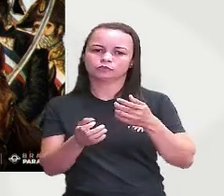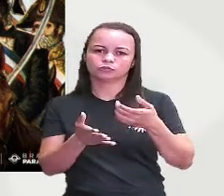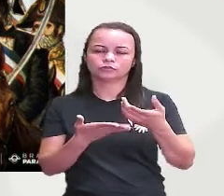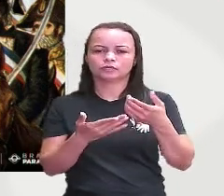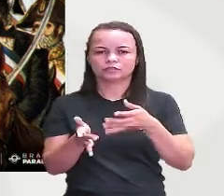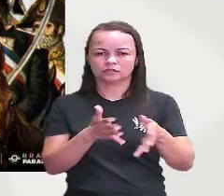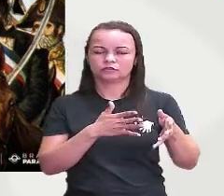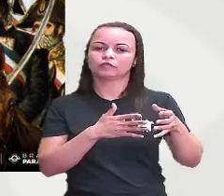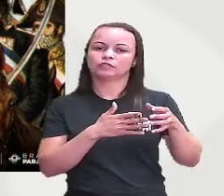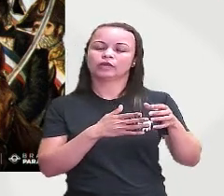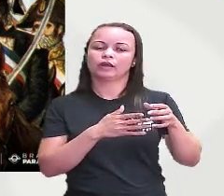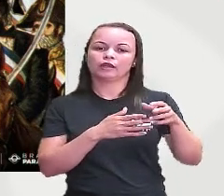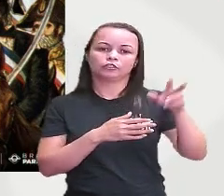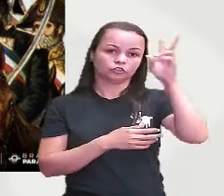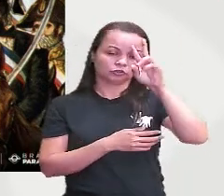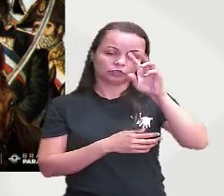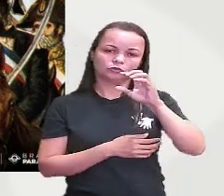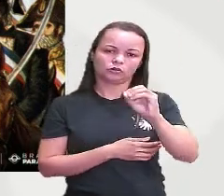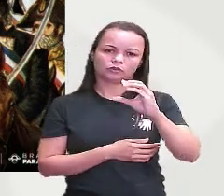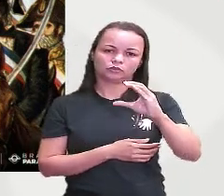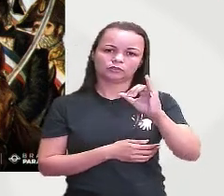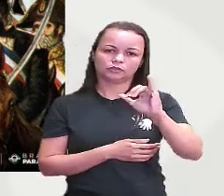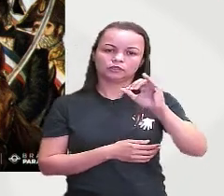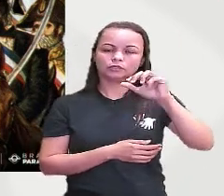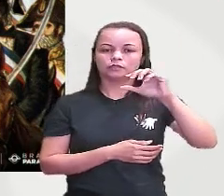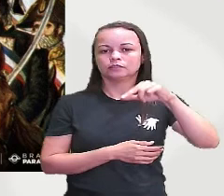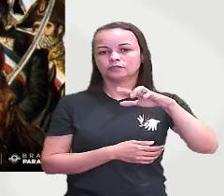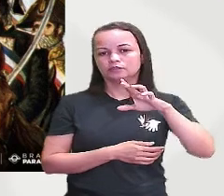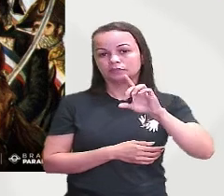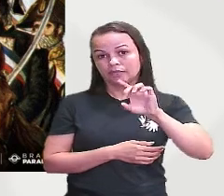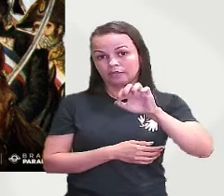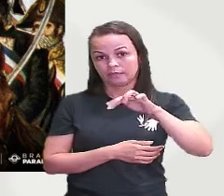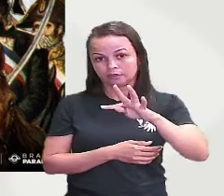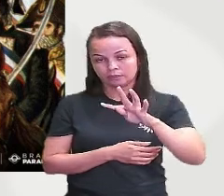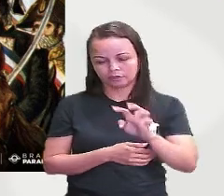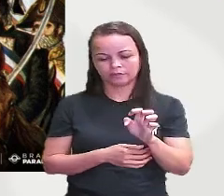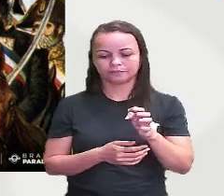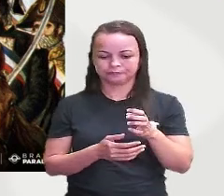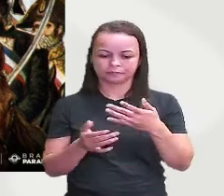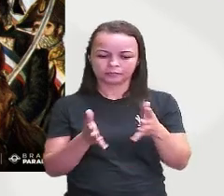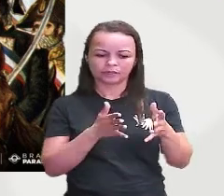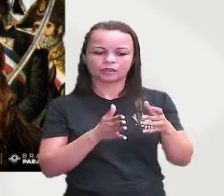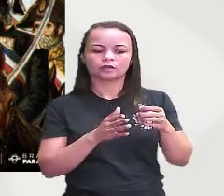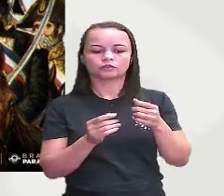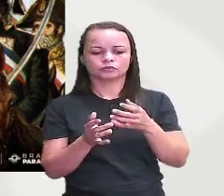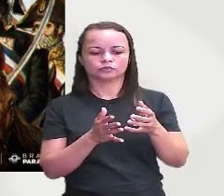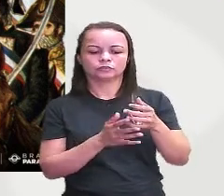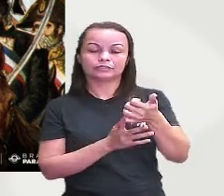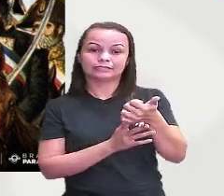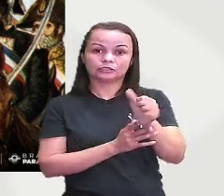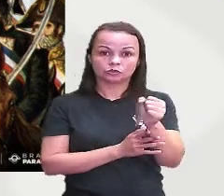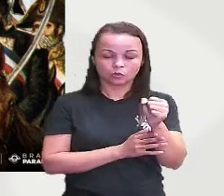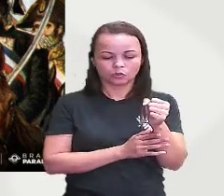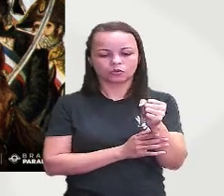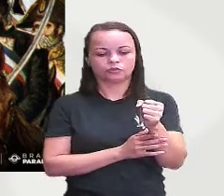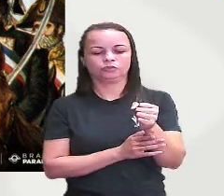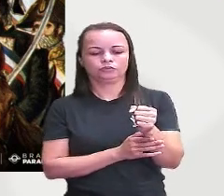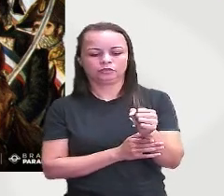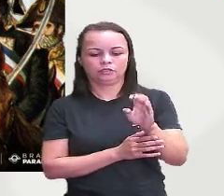história do Ocidente ele inicia ali com o golpe do XVIII de Brumário lá em